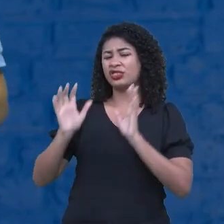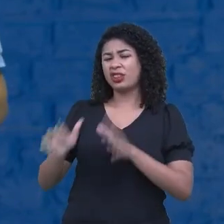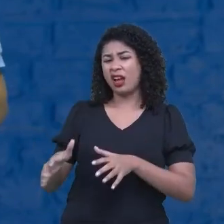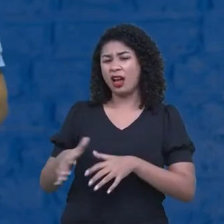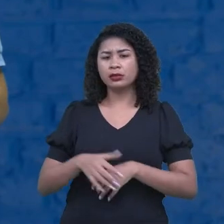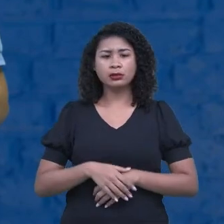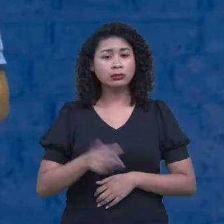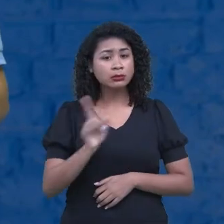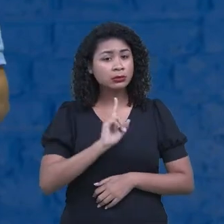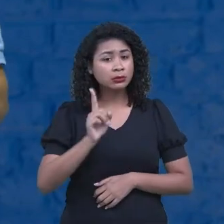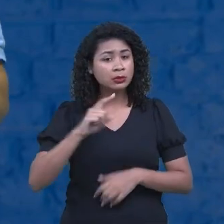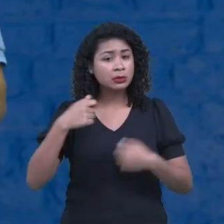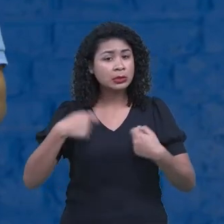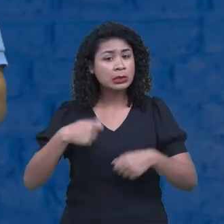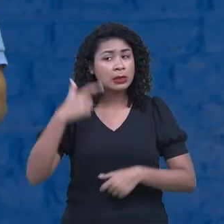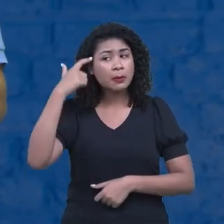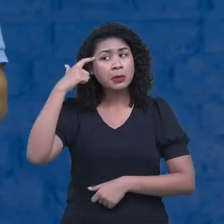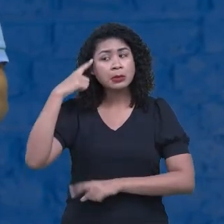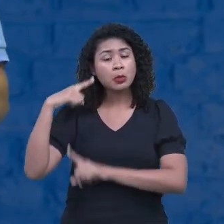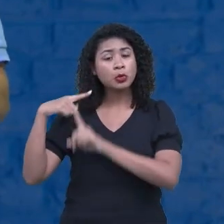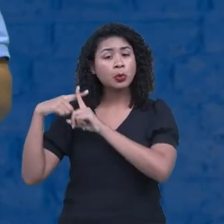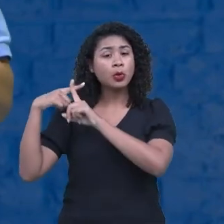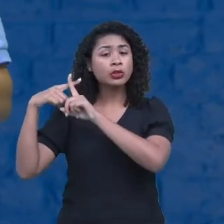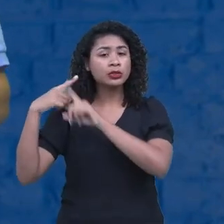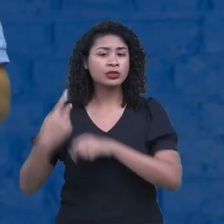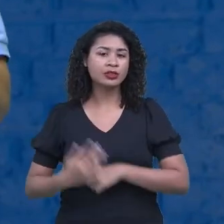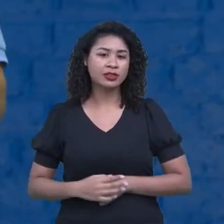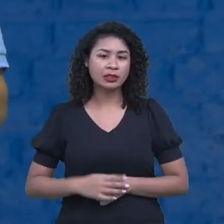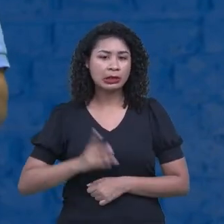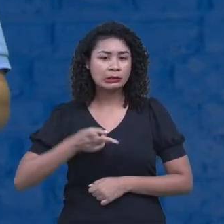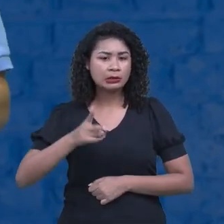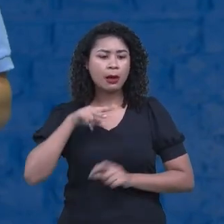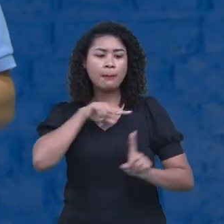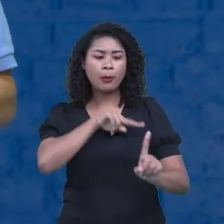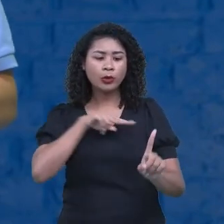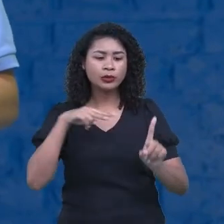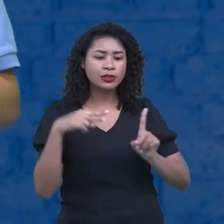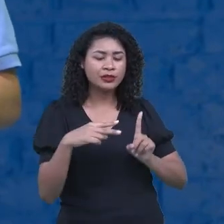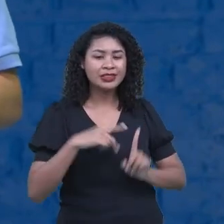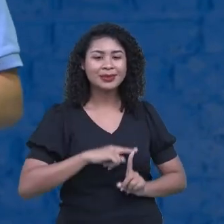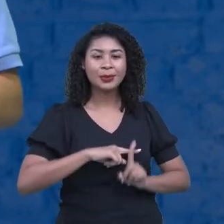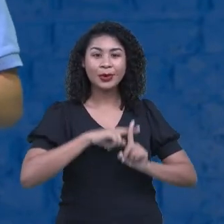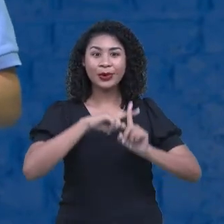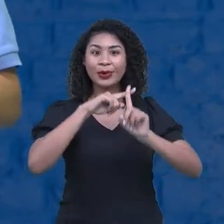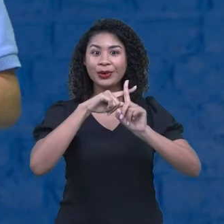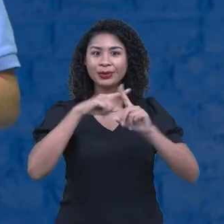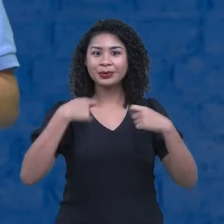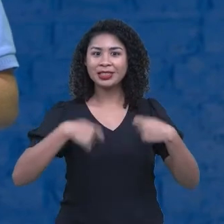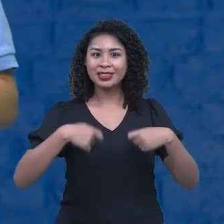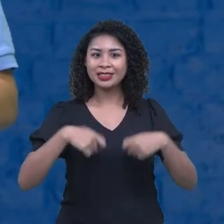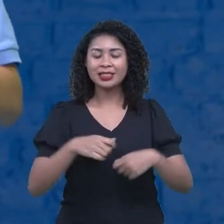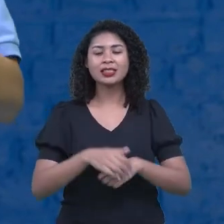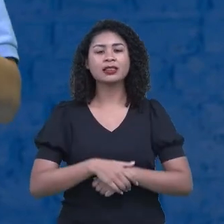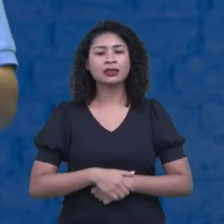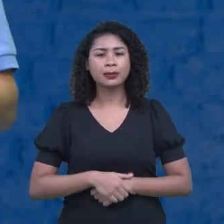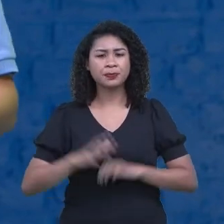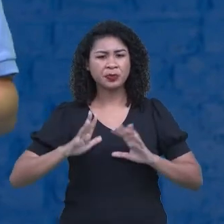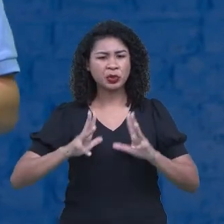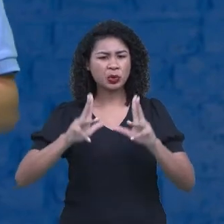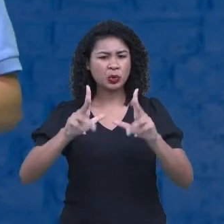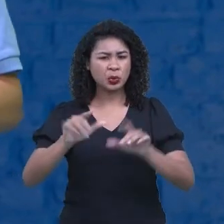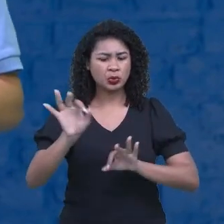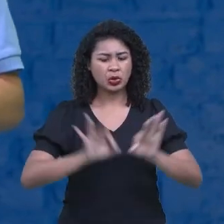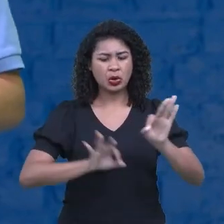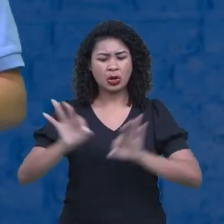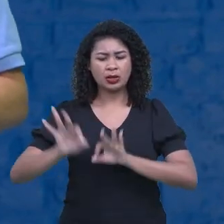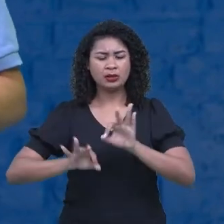boas. Eu sempre falo que nem tudo tem que ser agradável no nosso projeto de vida, no nosso